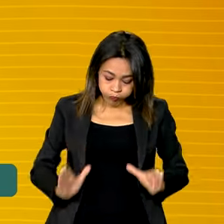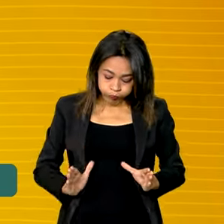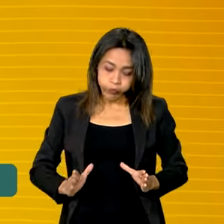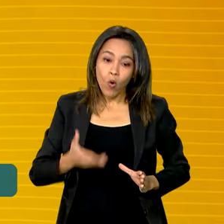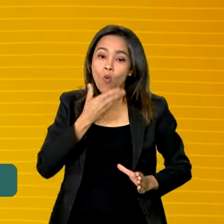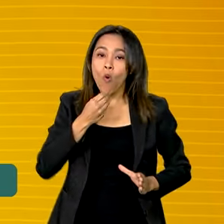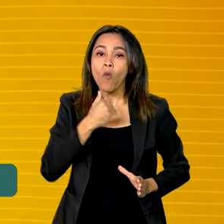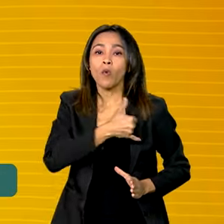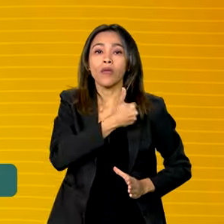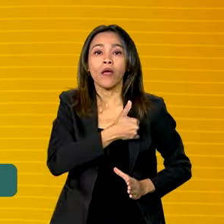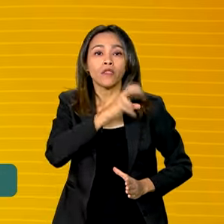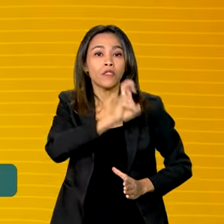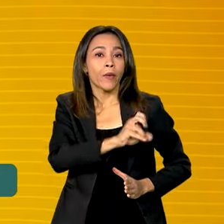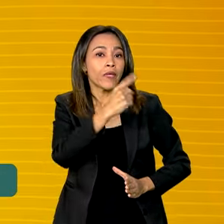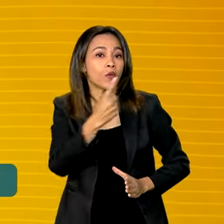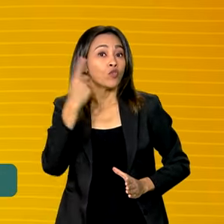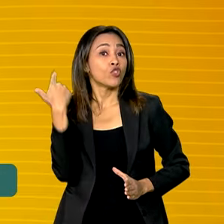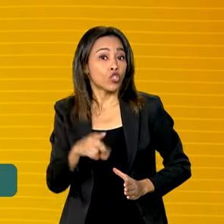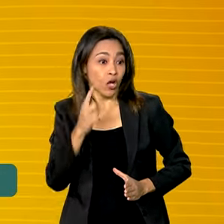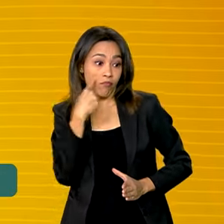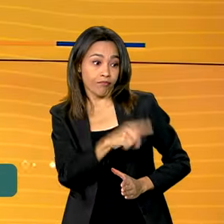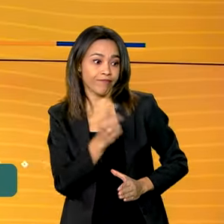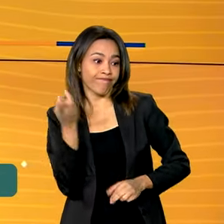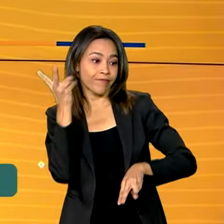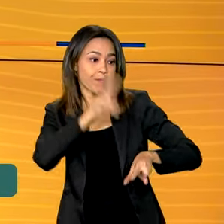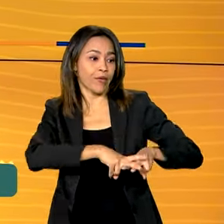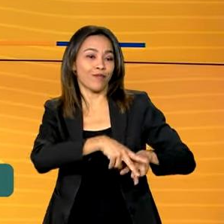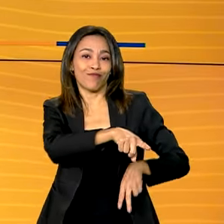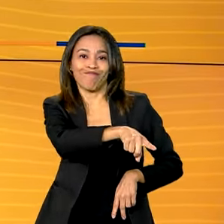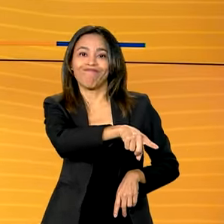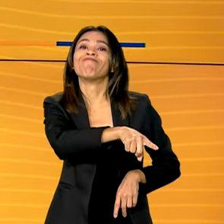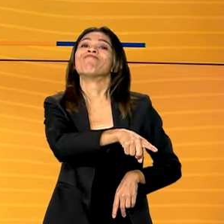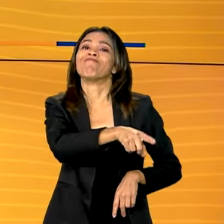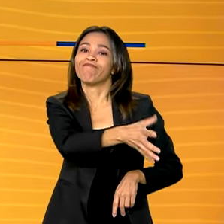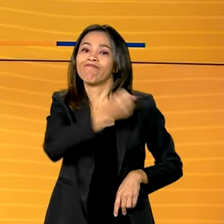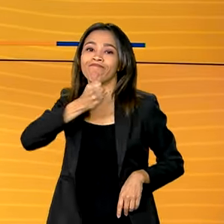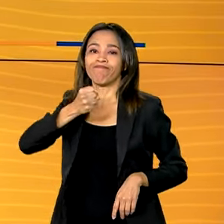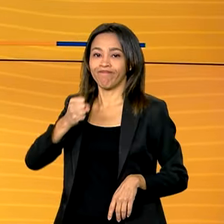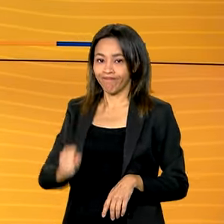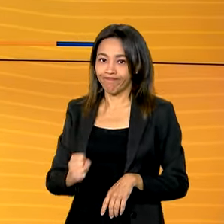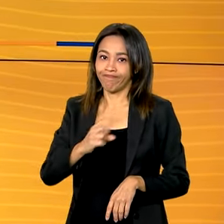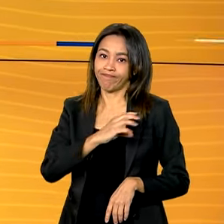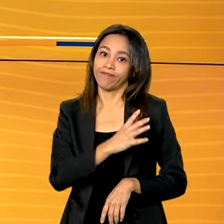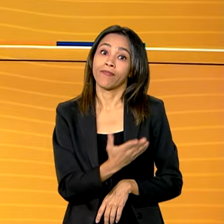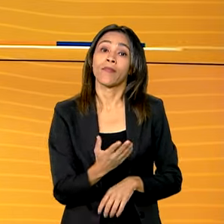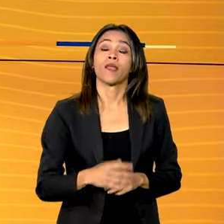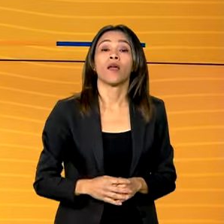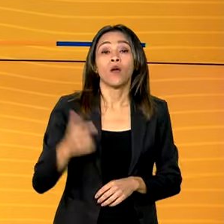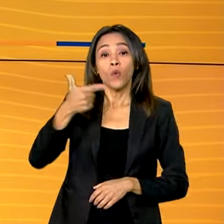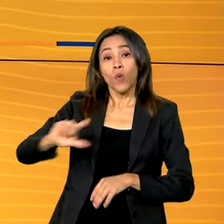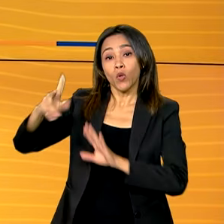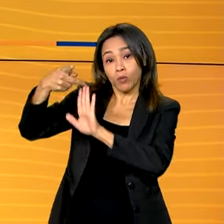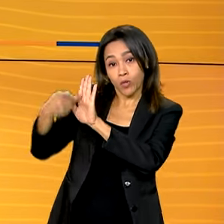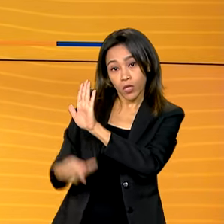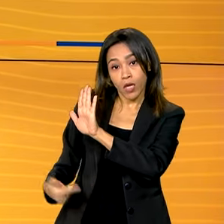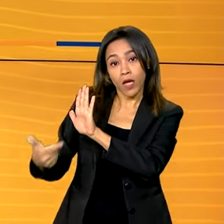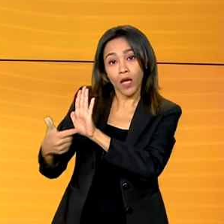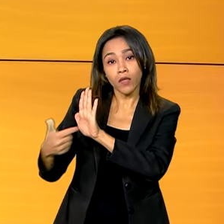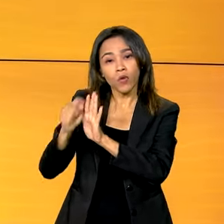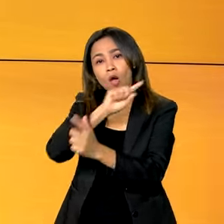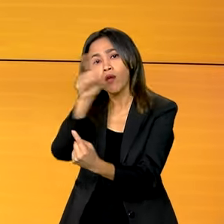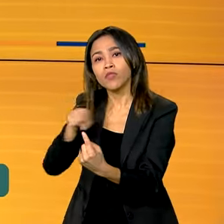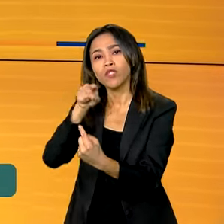homem de 51 anos, foi preso em flagrante. Um projeto que promete integrar toda a América